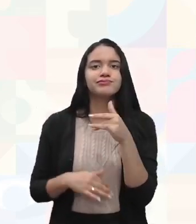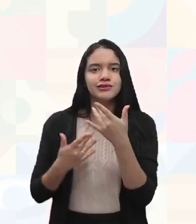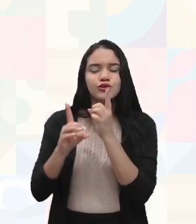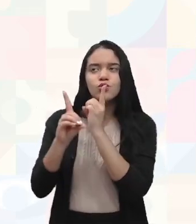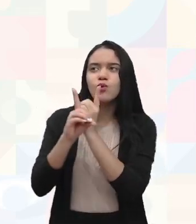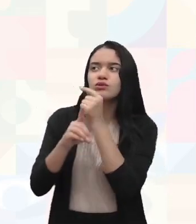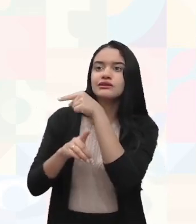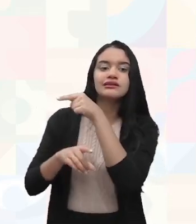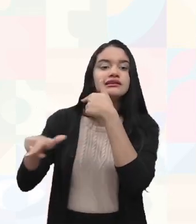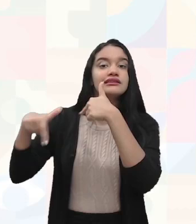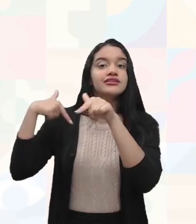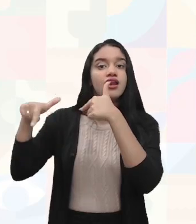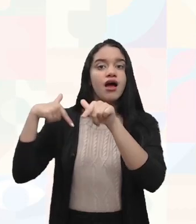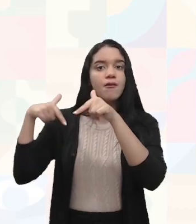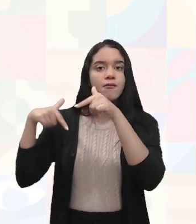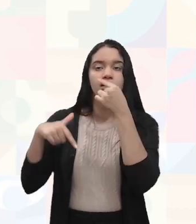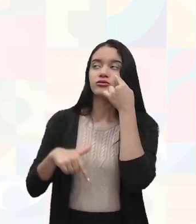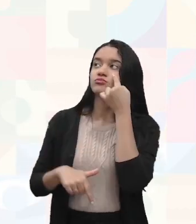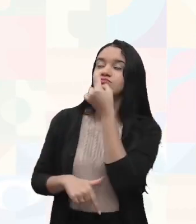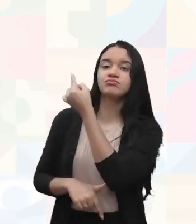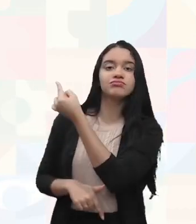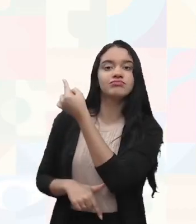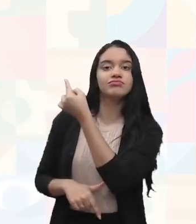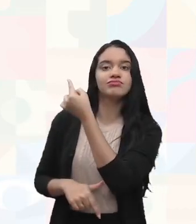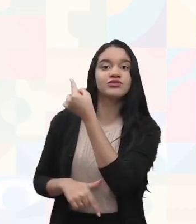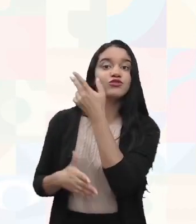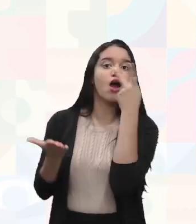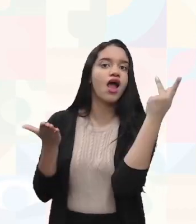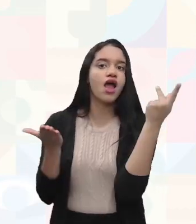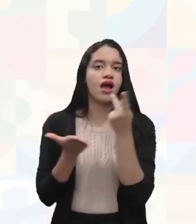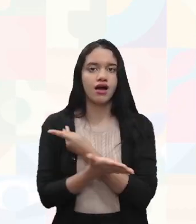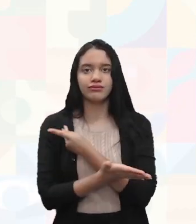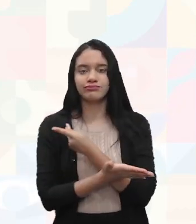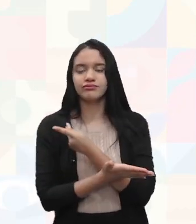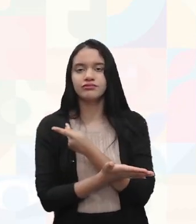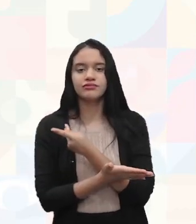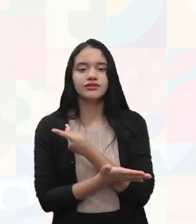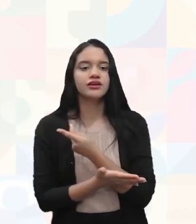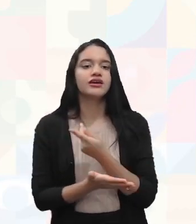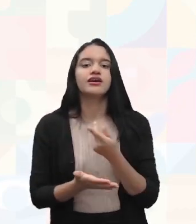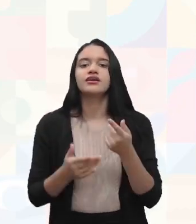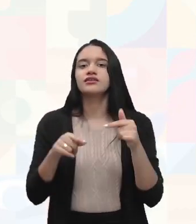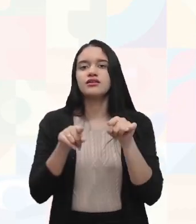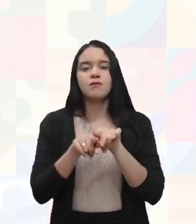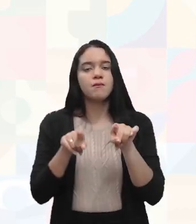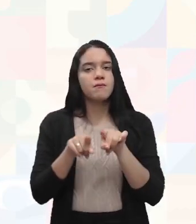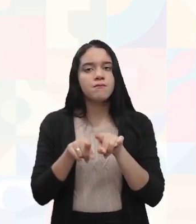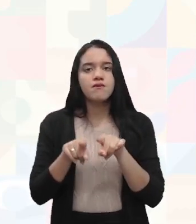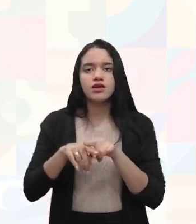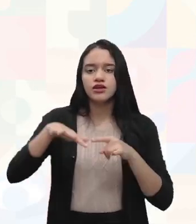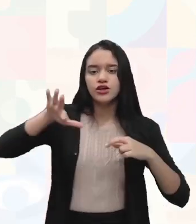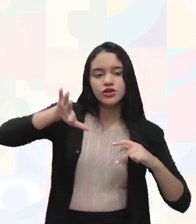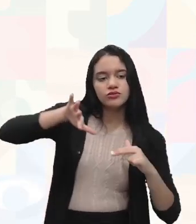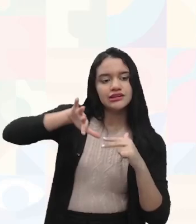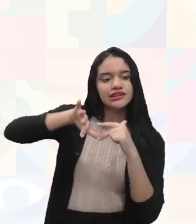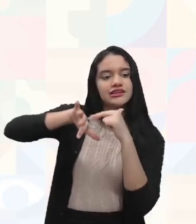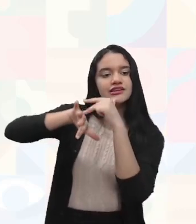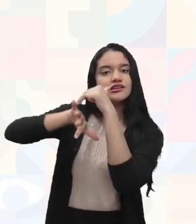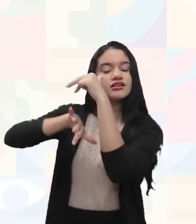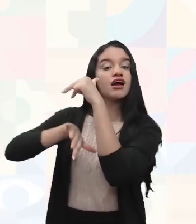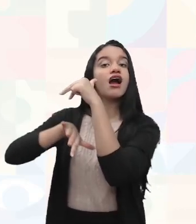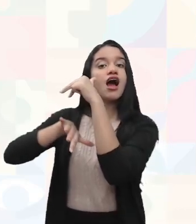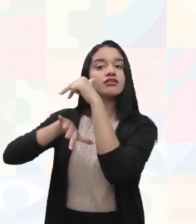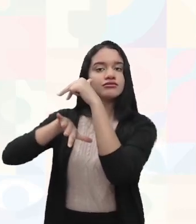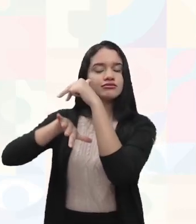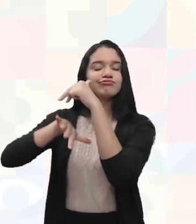de trabalho em altura, realizado de forma inadequada. Andaimes soltos, escadas soltas, amarração de